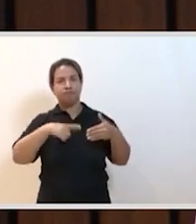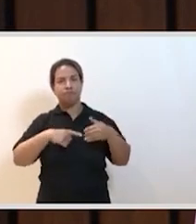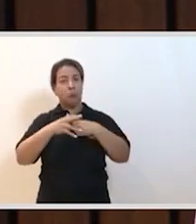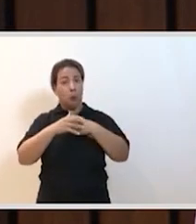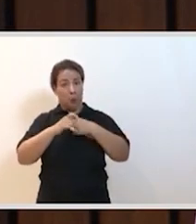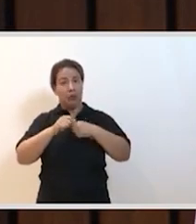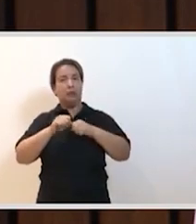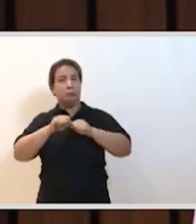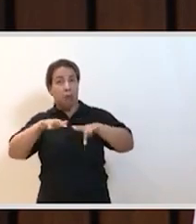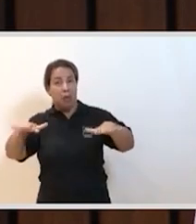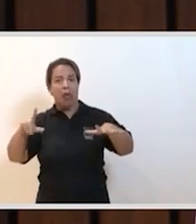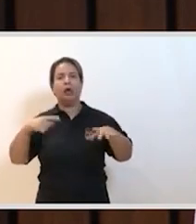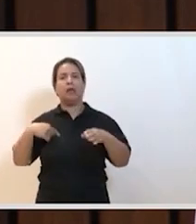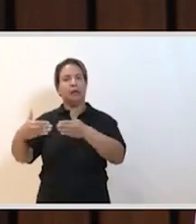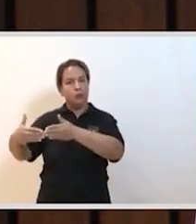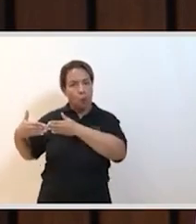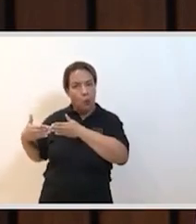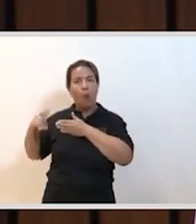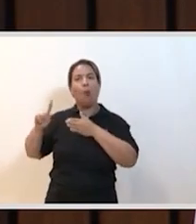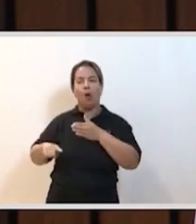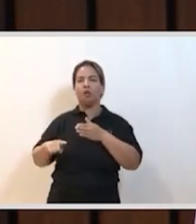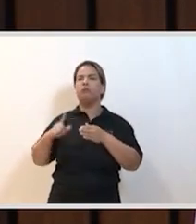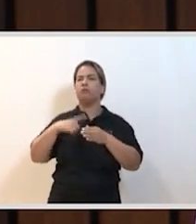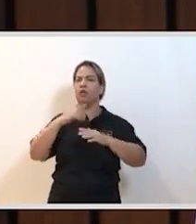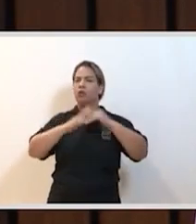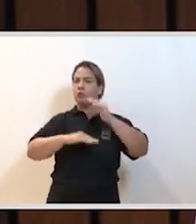quarentena. Eu tenho... Os infectologistas, de uma forma geral,